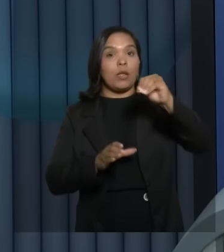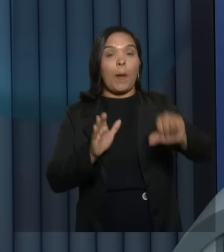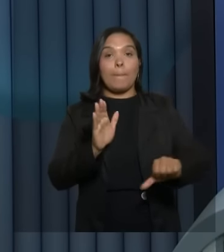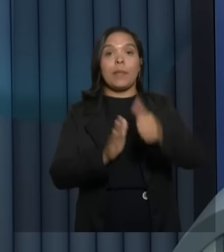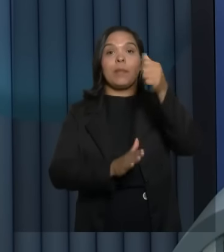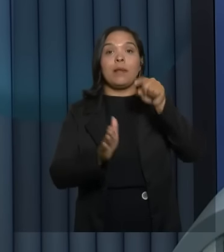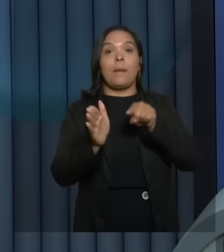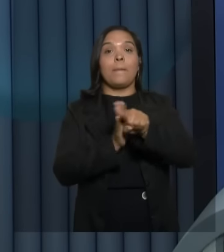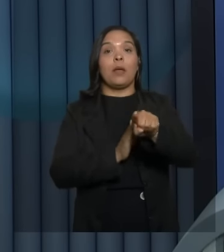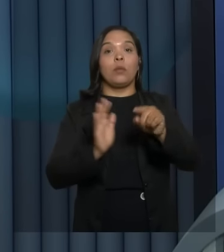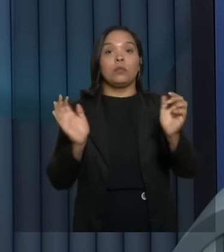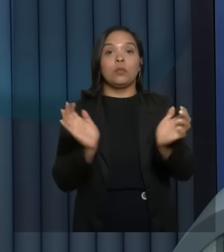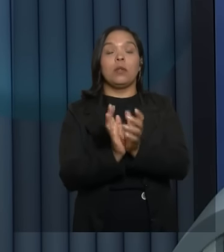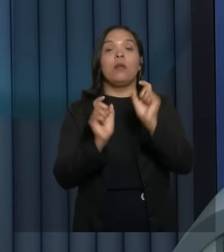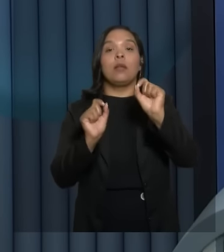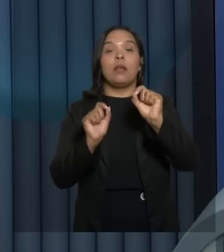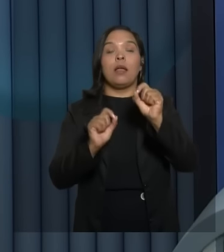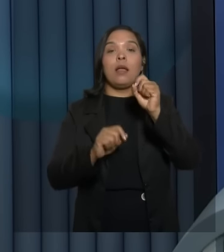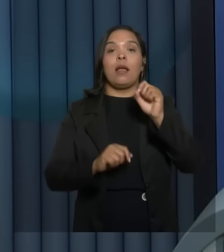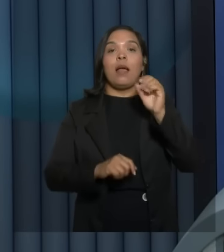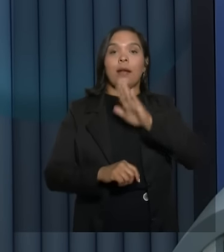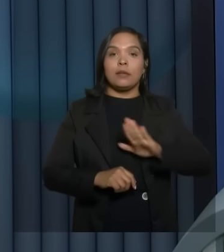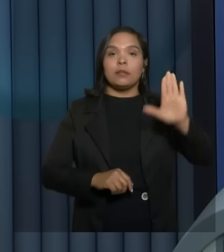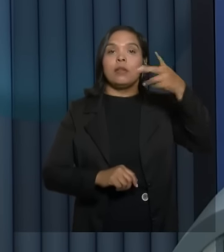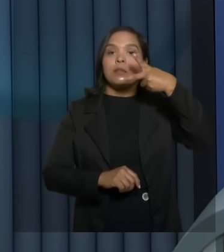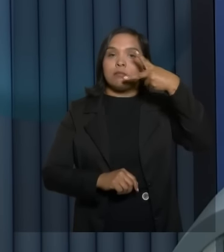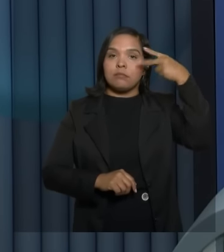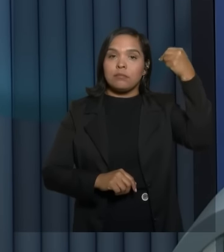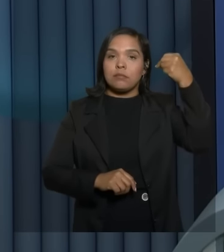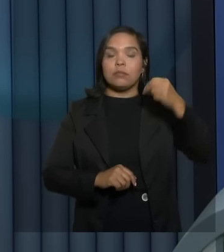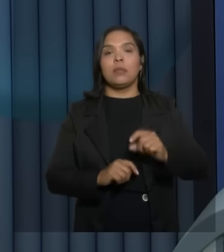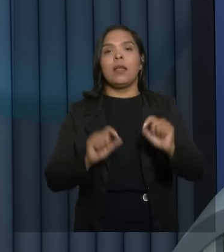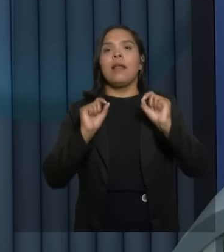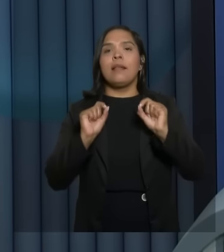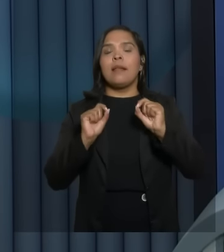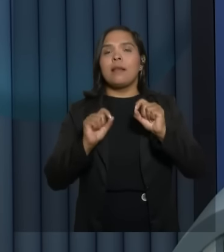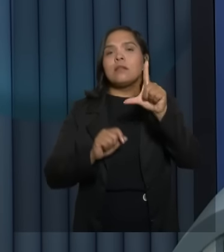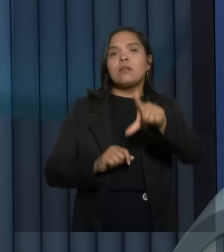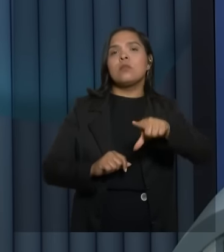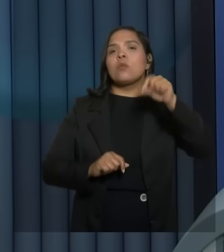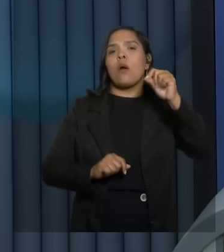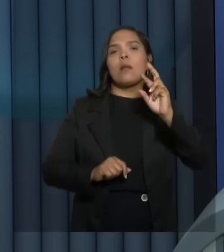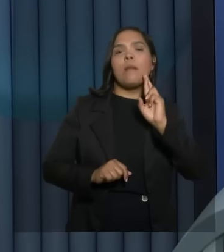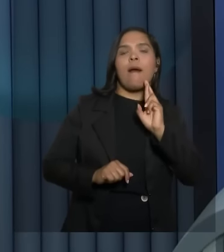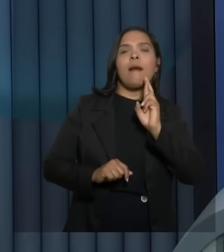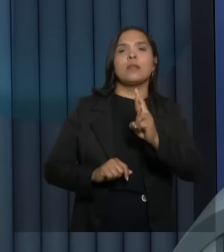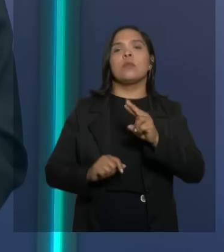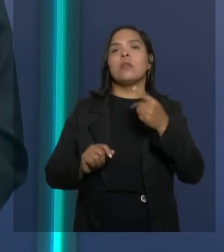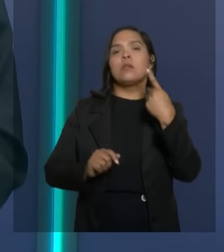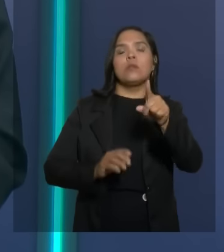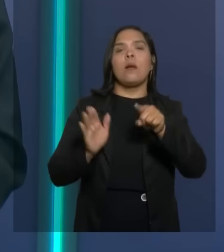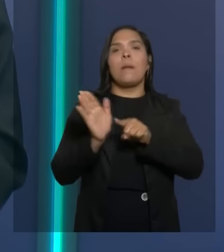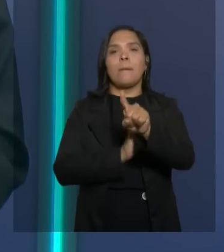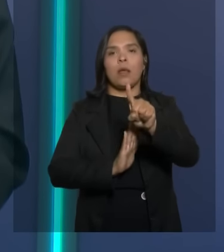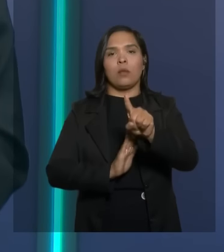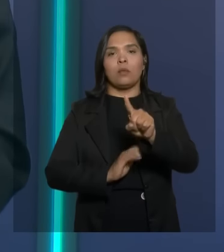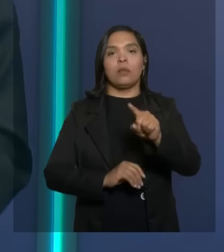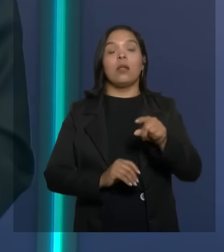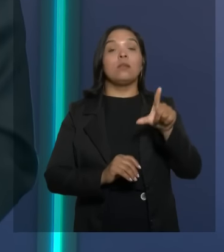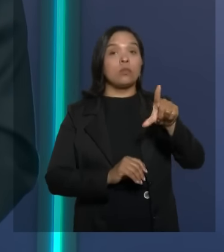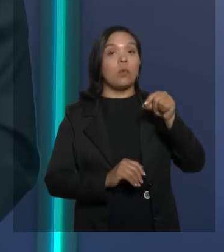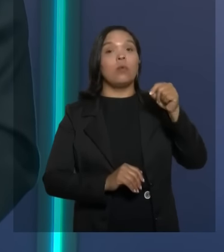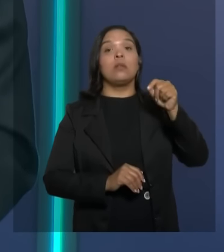pergunta desse bloco é a candidata Sheila Lemos. Candidata, quem a senhora escolhe para responder a sua pergunta? Candidato Valdenor.